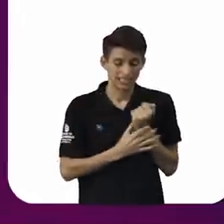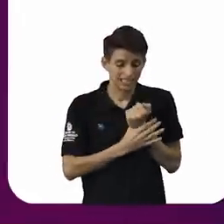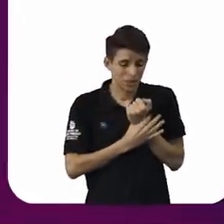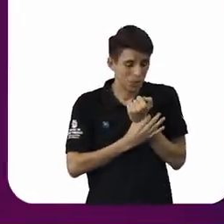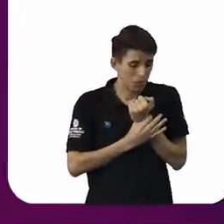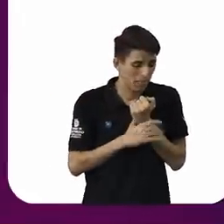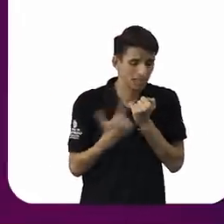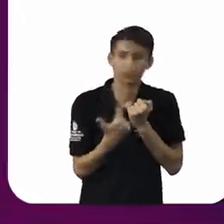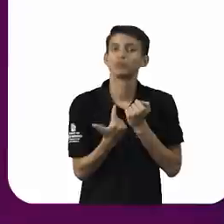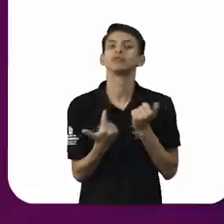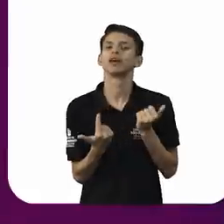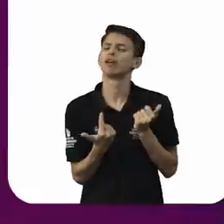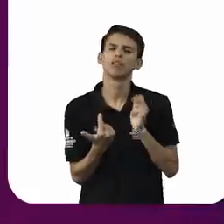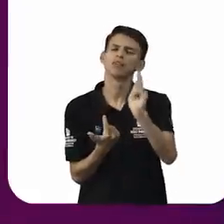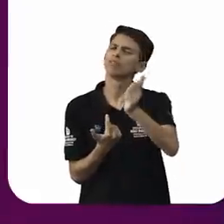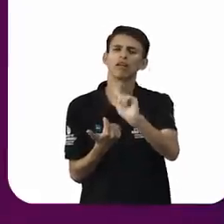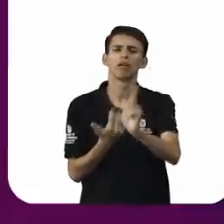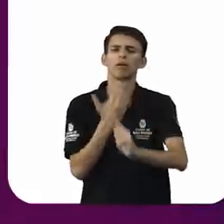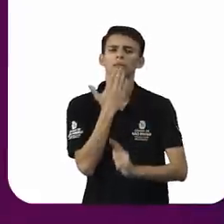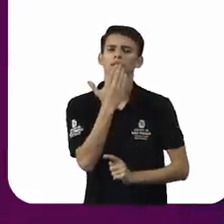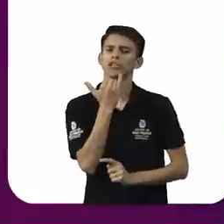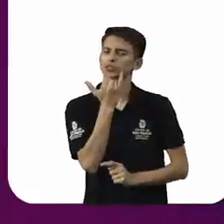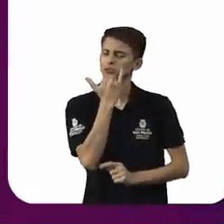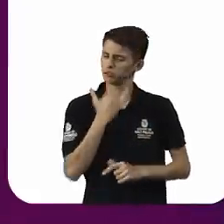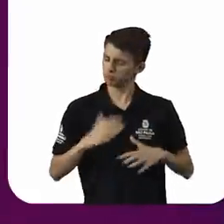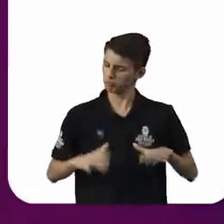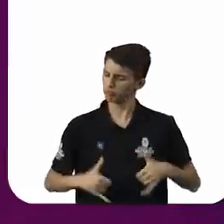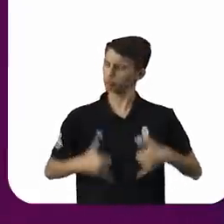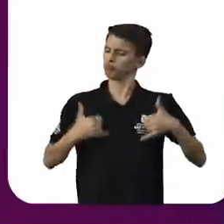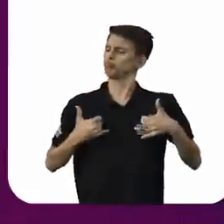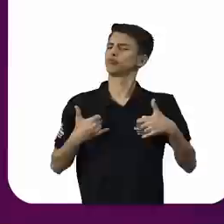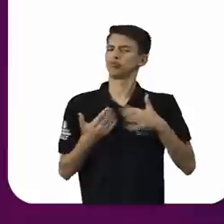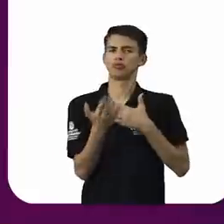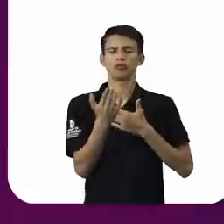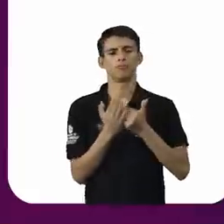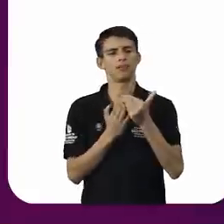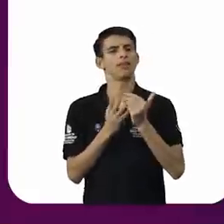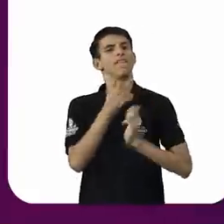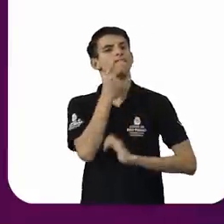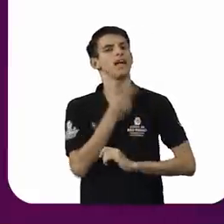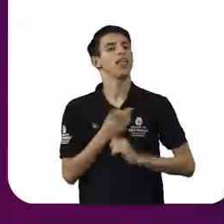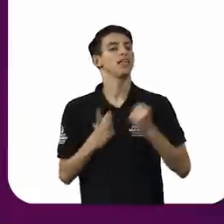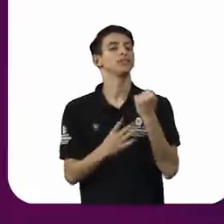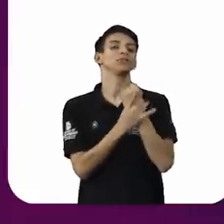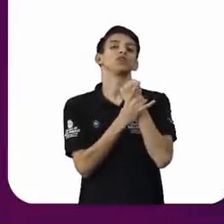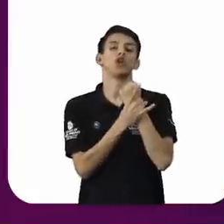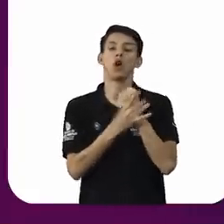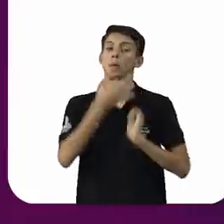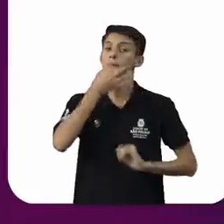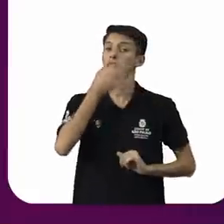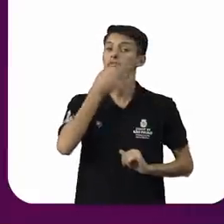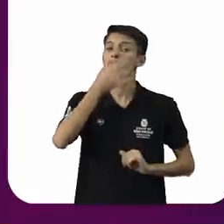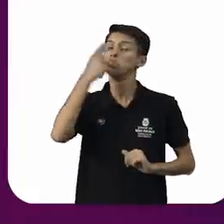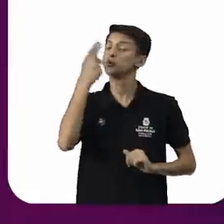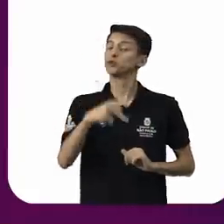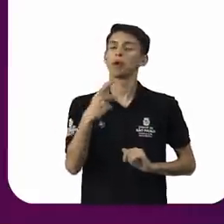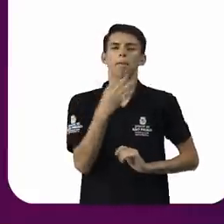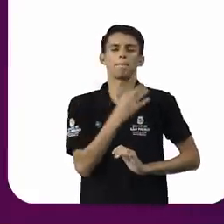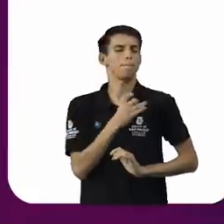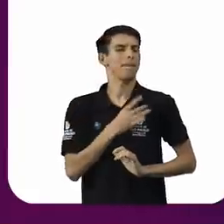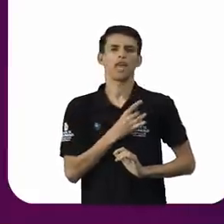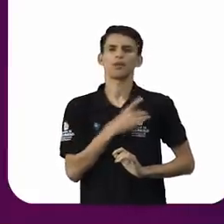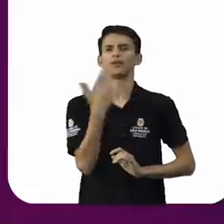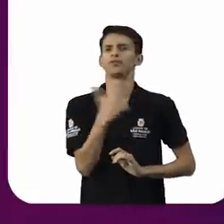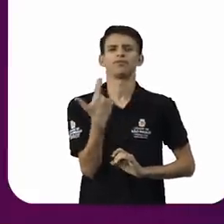se empodere fale com segurança leve a sua opinião sem medo e sem constrangimento e aí por